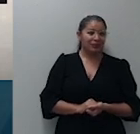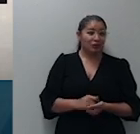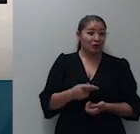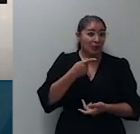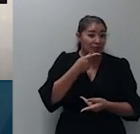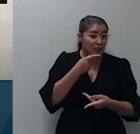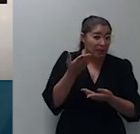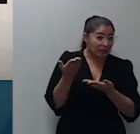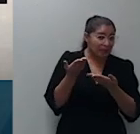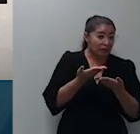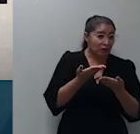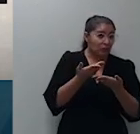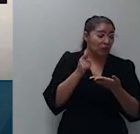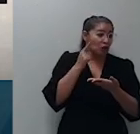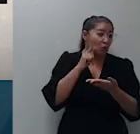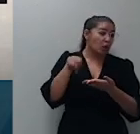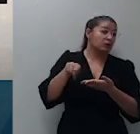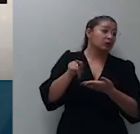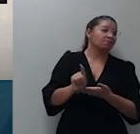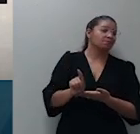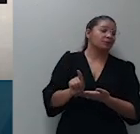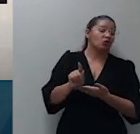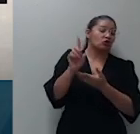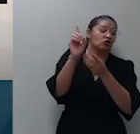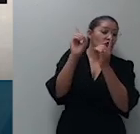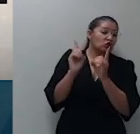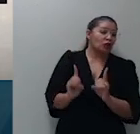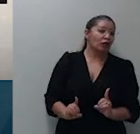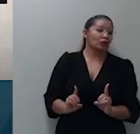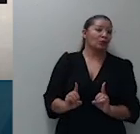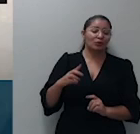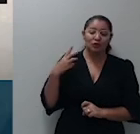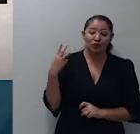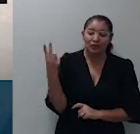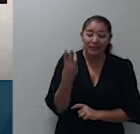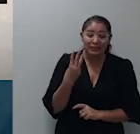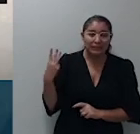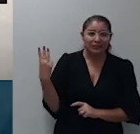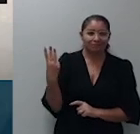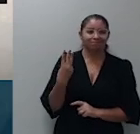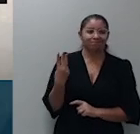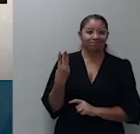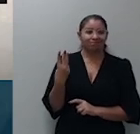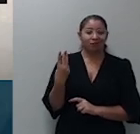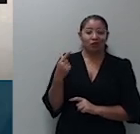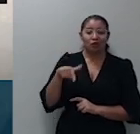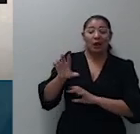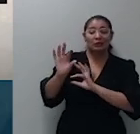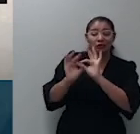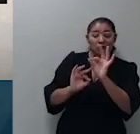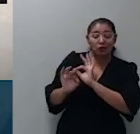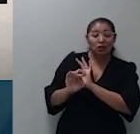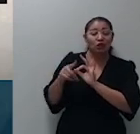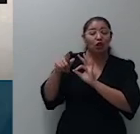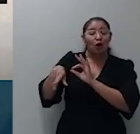credor exercer seus direitos contra terceiros garantidores e impõe a manutenção das ações e execuções